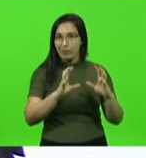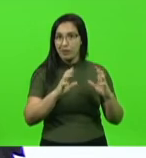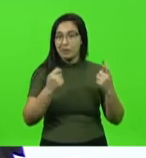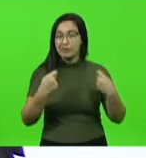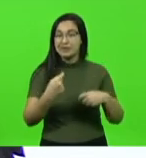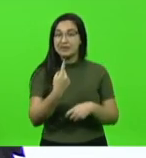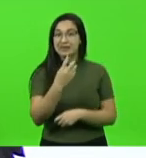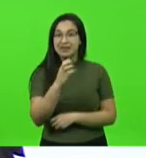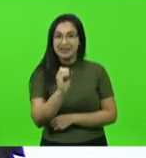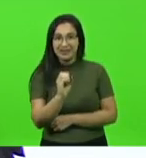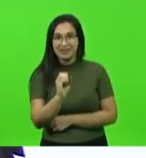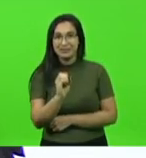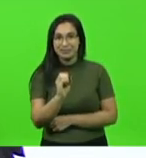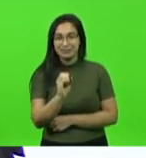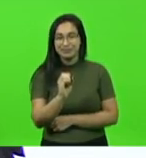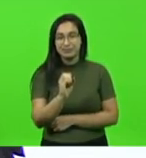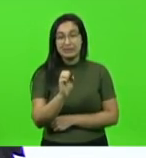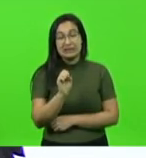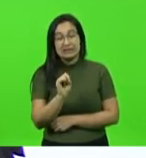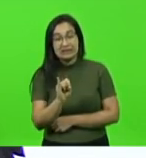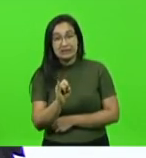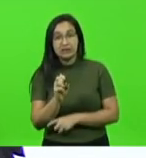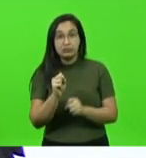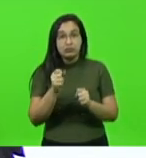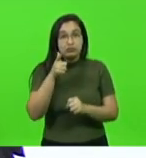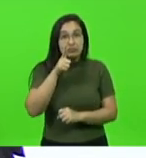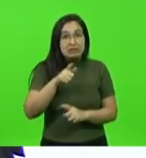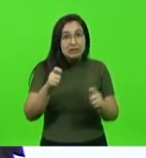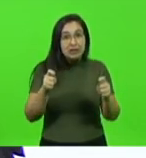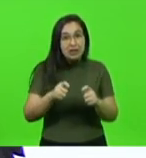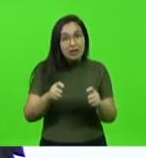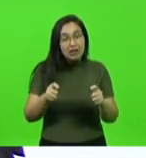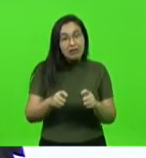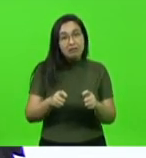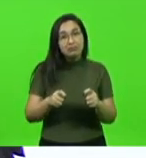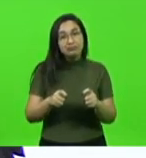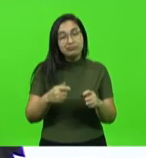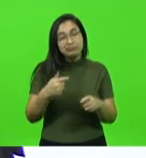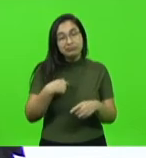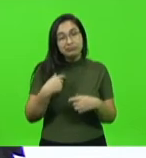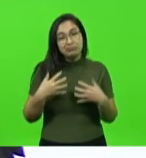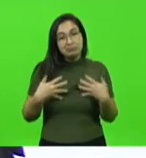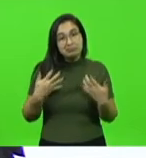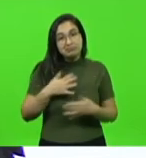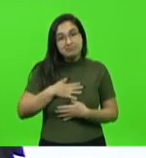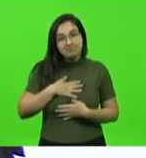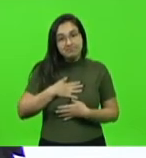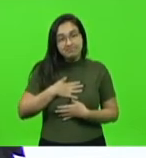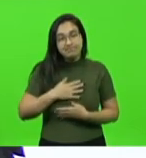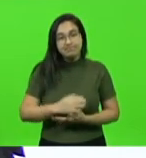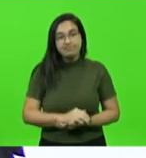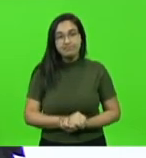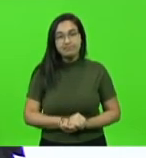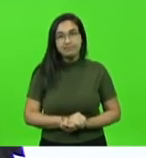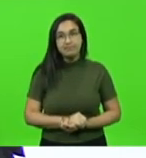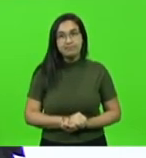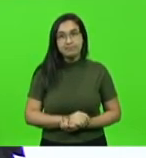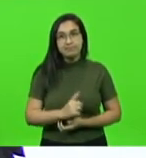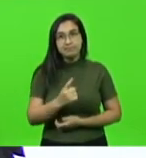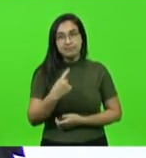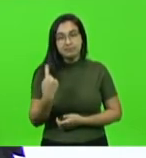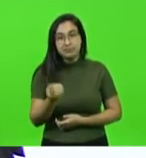se você pudesse conseguir isso para mim ficaria muito satisfeito nós